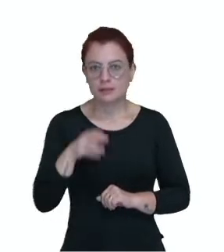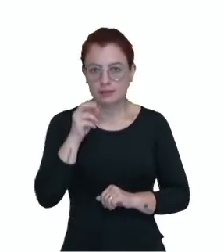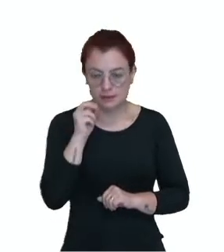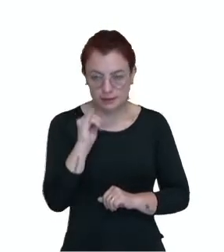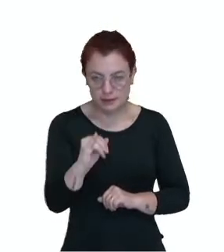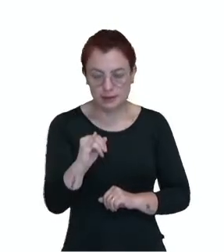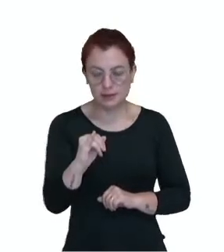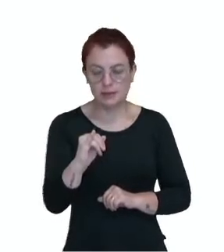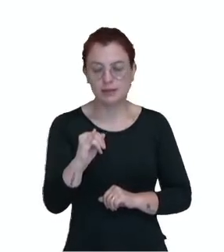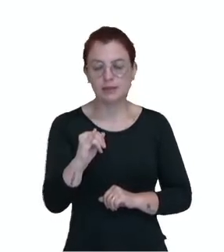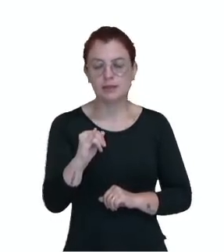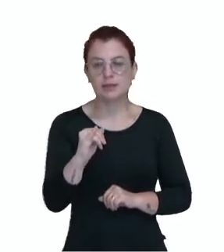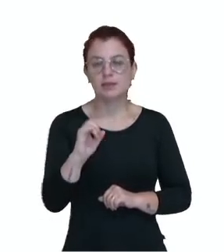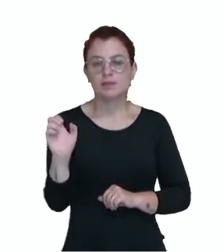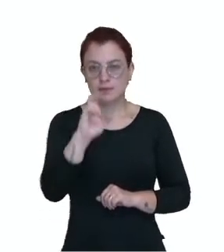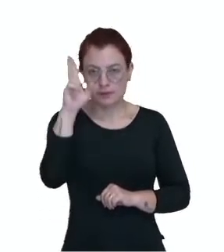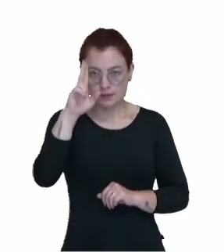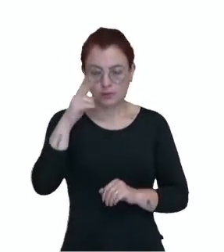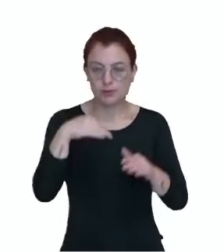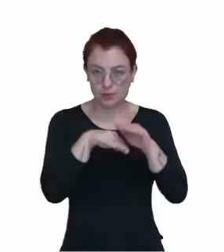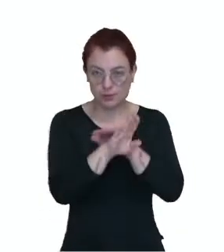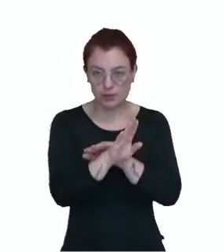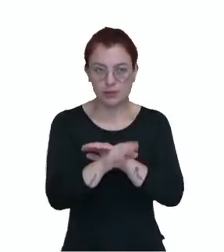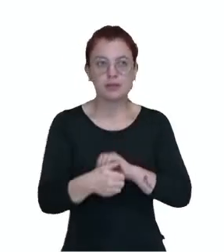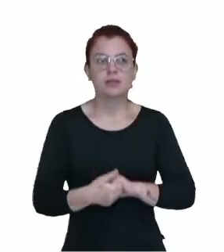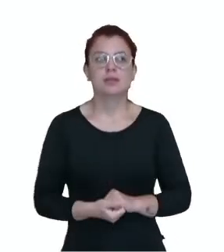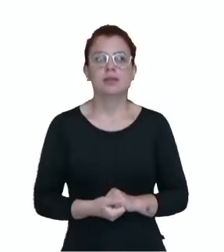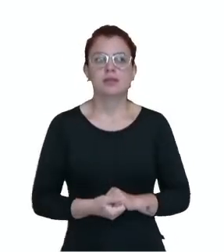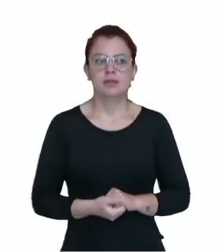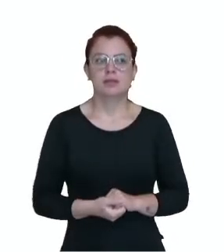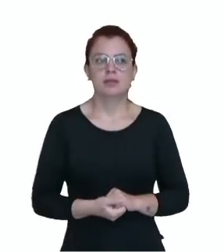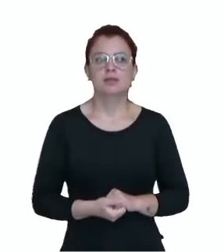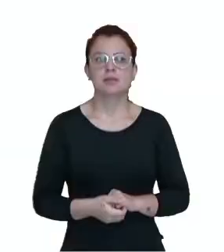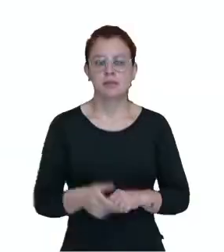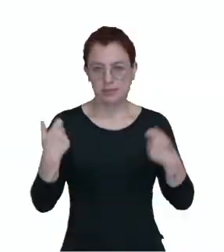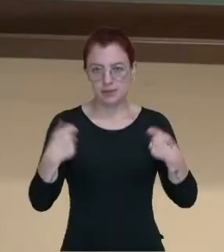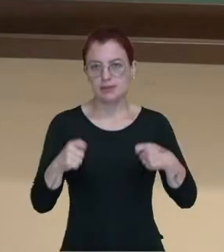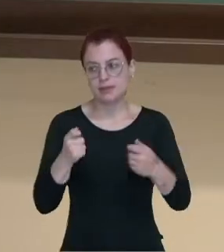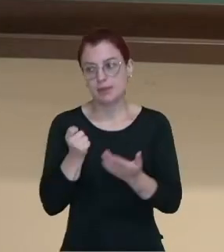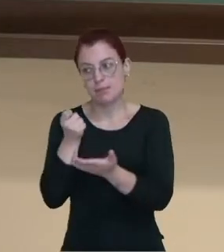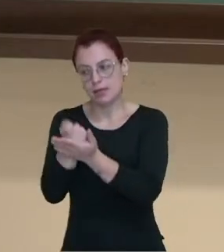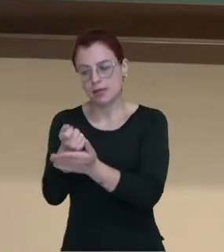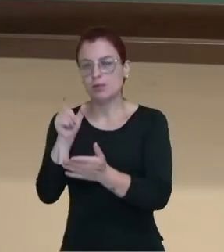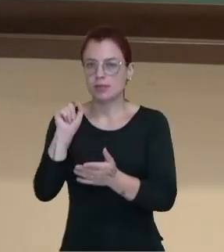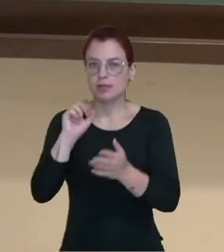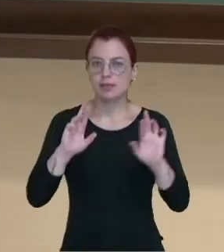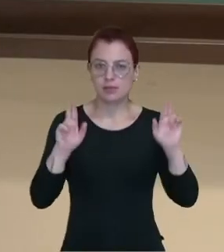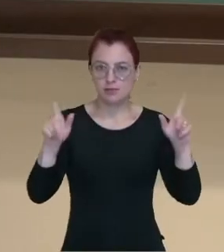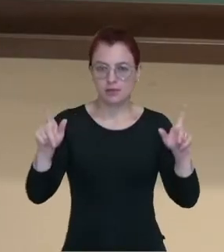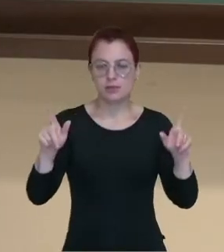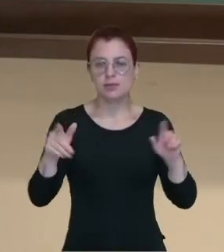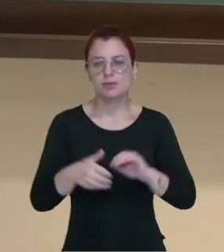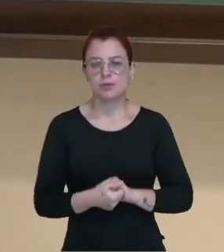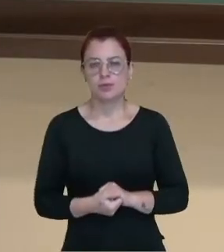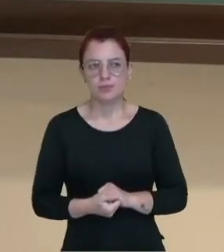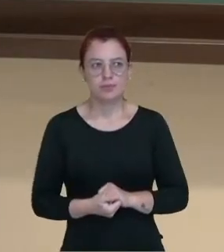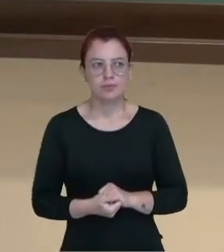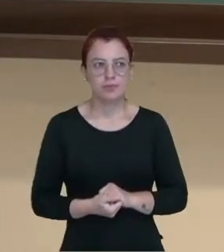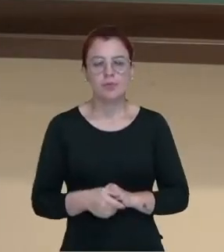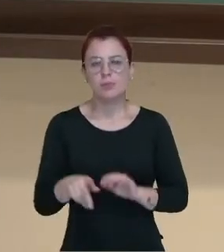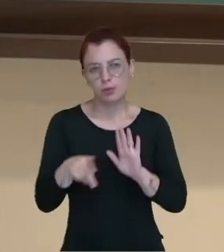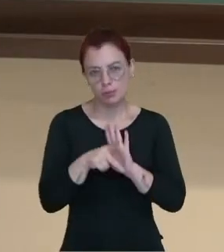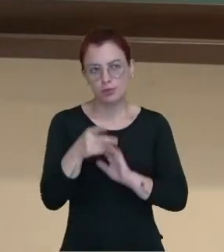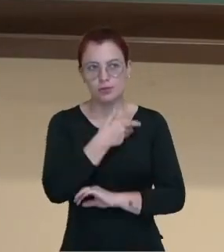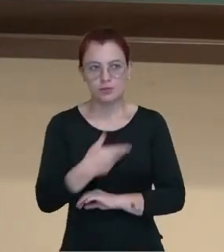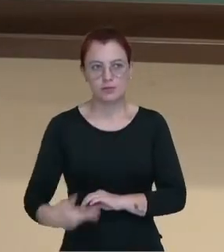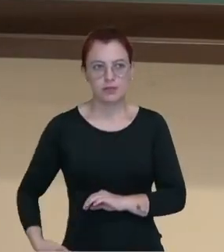retido seja menor do que o imposto devido, é necessário pagar essa diferença aos cofres públicos, ok? Isso vai